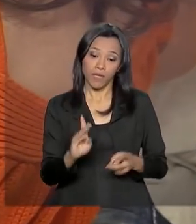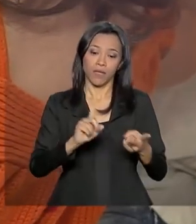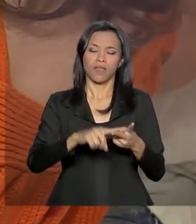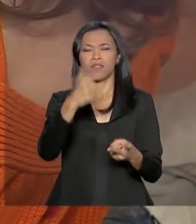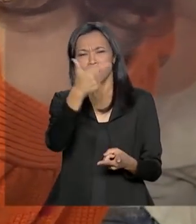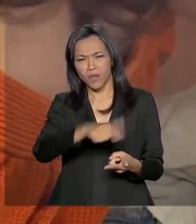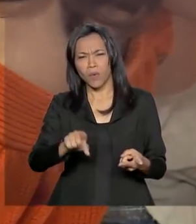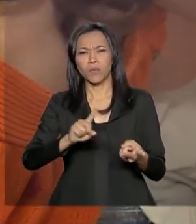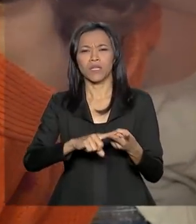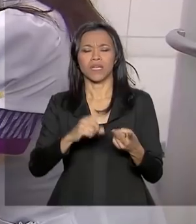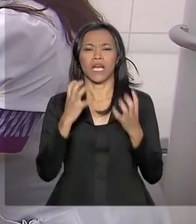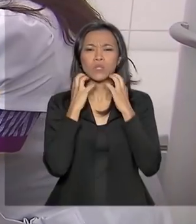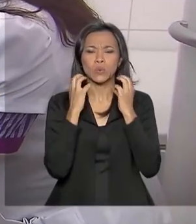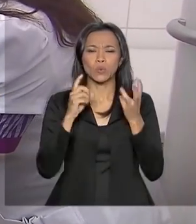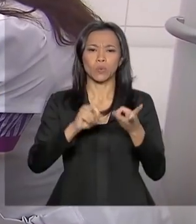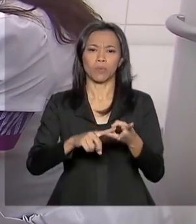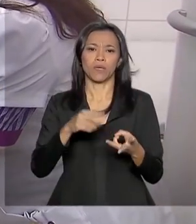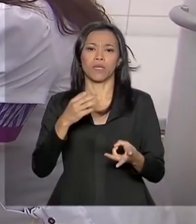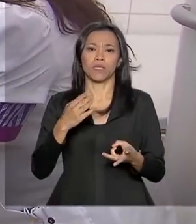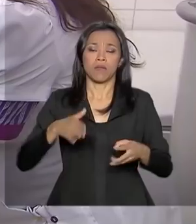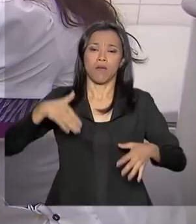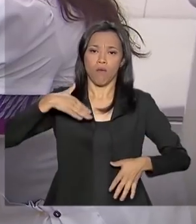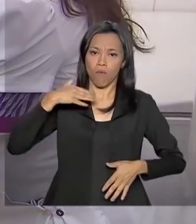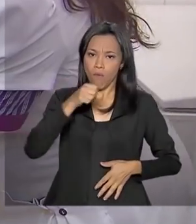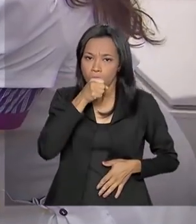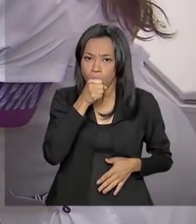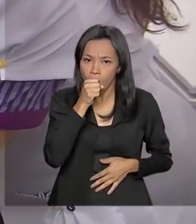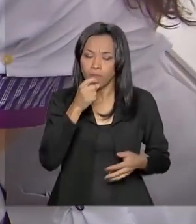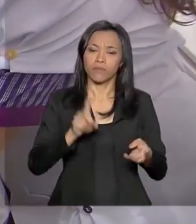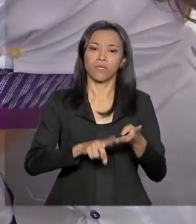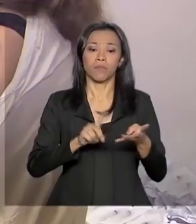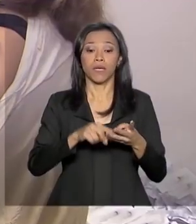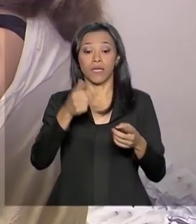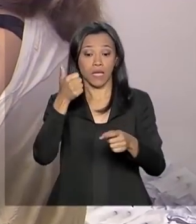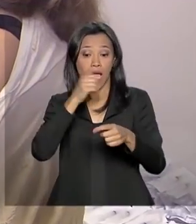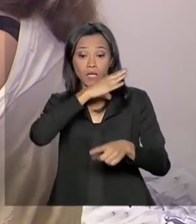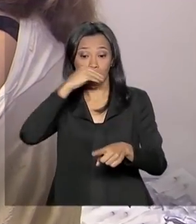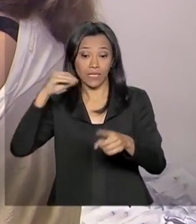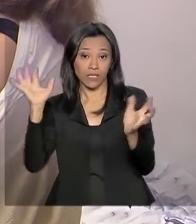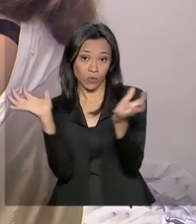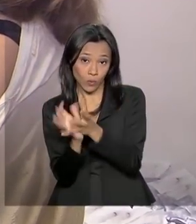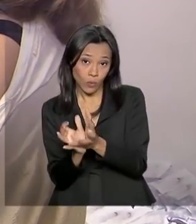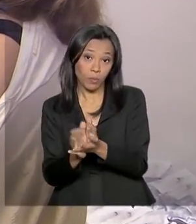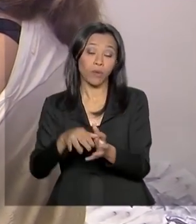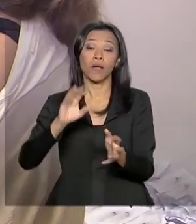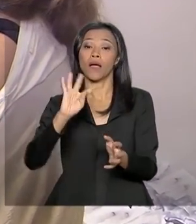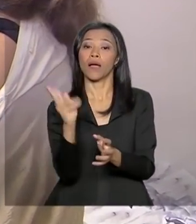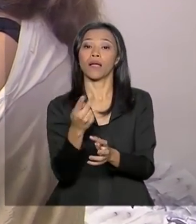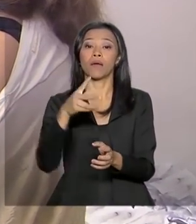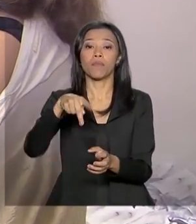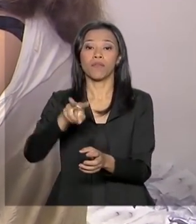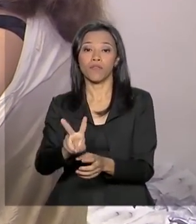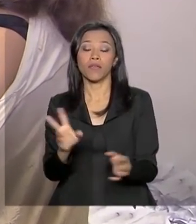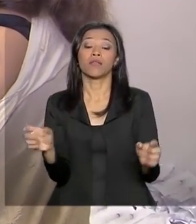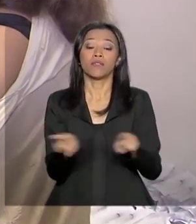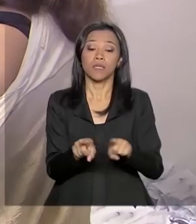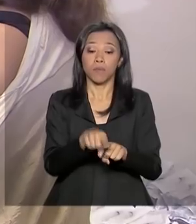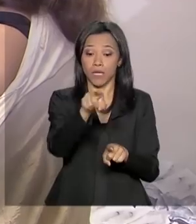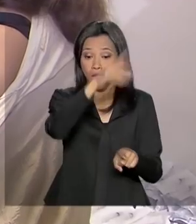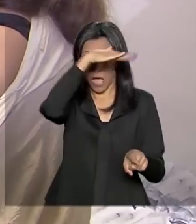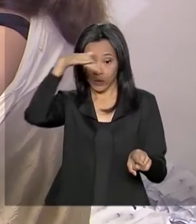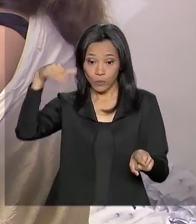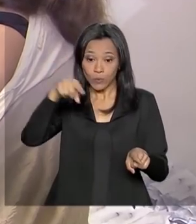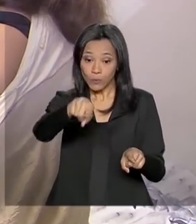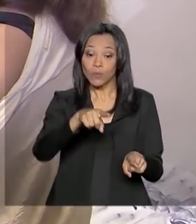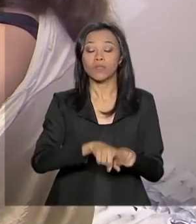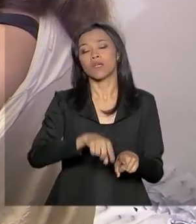pneumonia e cachumba. Para os adolescentes, vacina contra o HPV. E para os adultos e idosos, imunização para prevenir